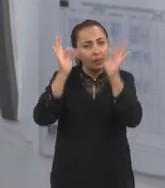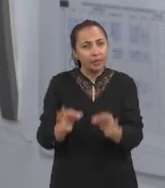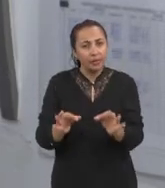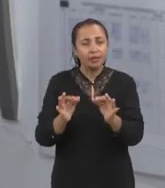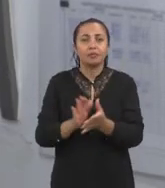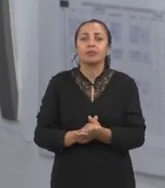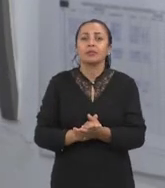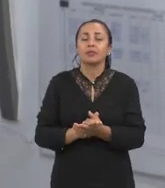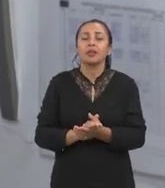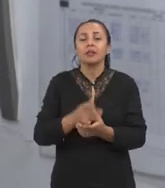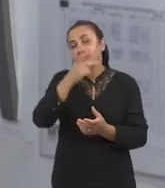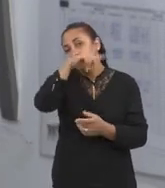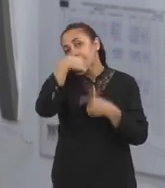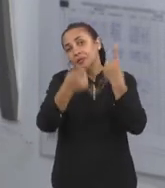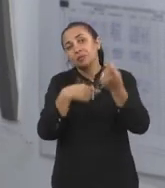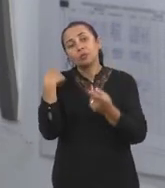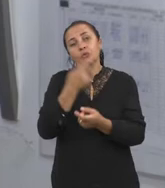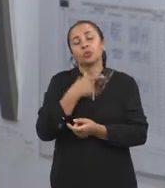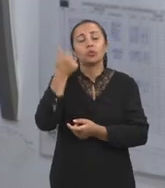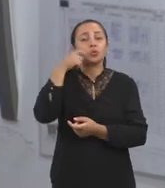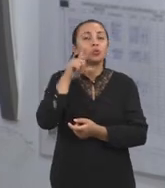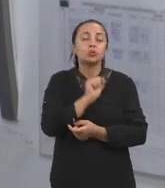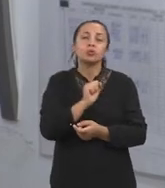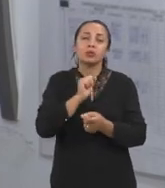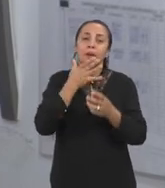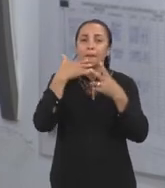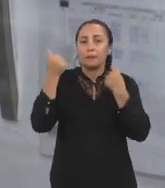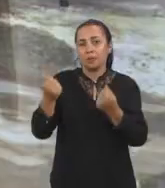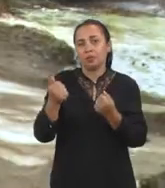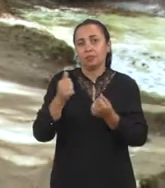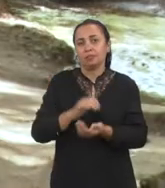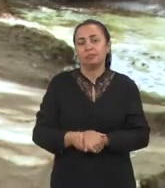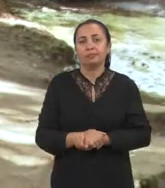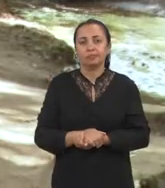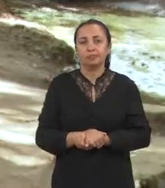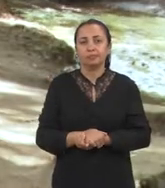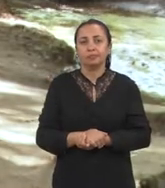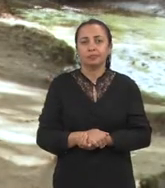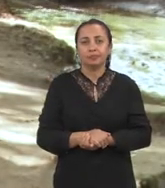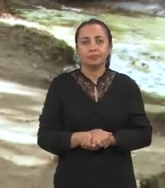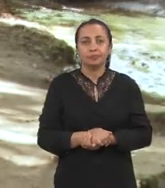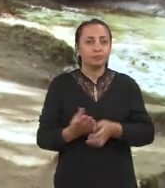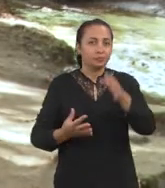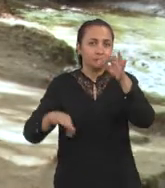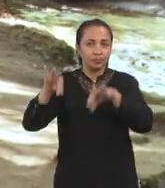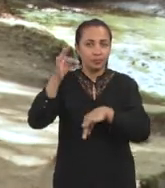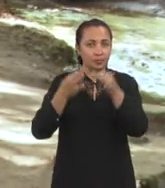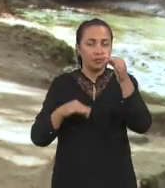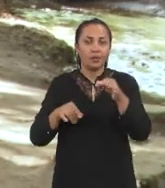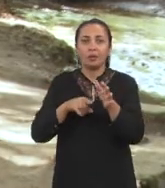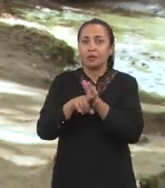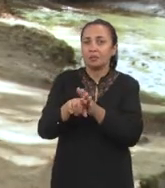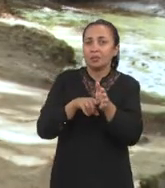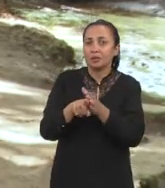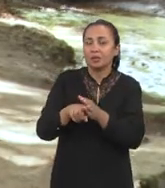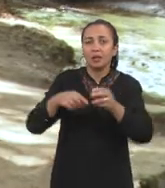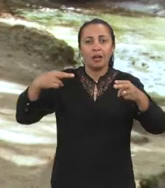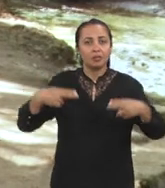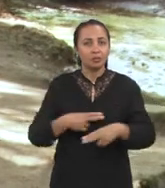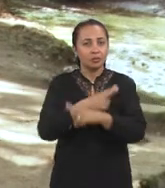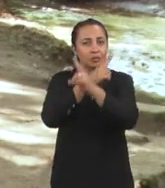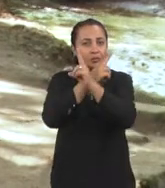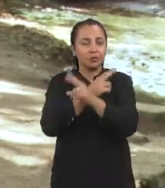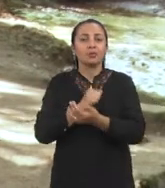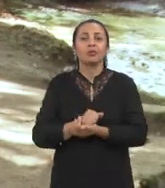talvez, a gente consiga melhorar esse cenário epidemiológico. O Laboratório de Pesquisas da Universidade Estadual do